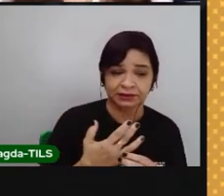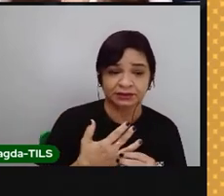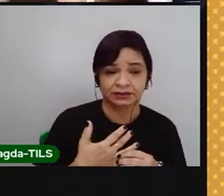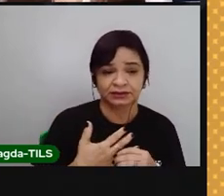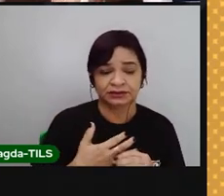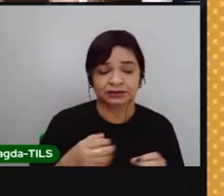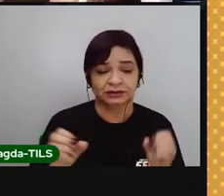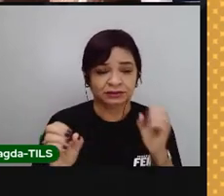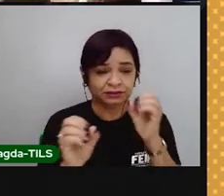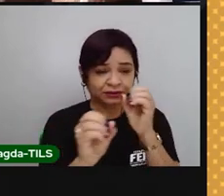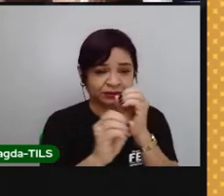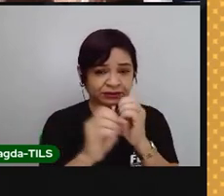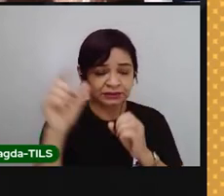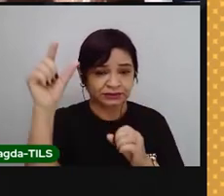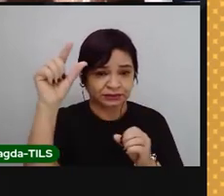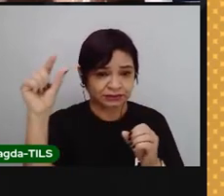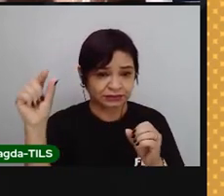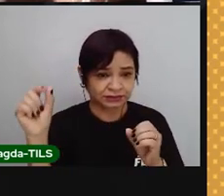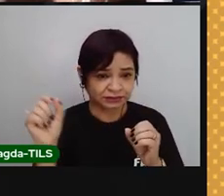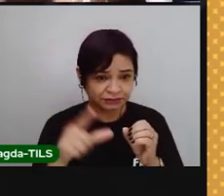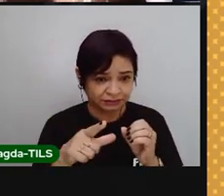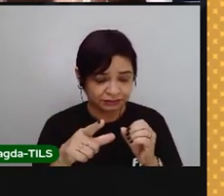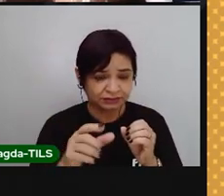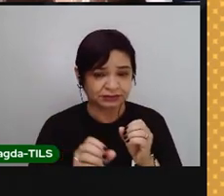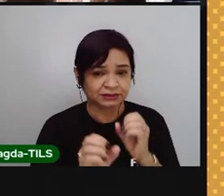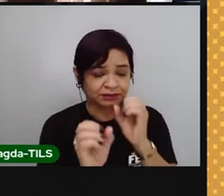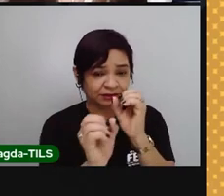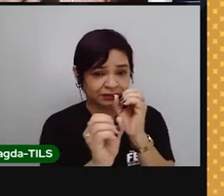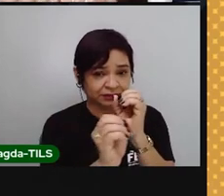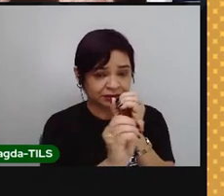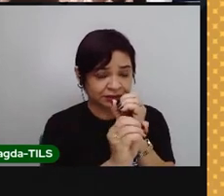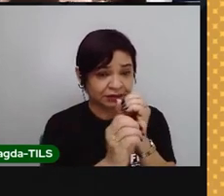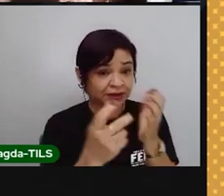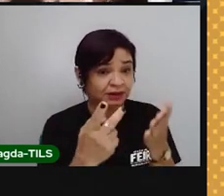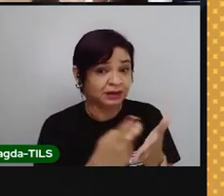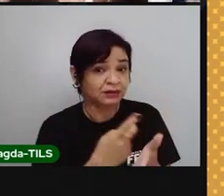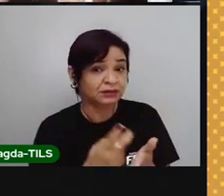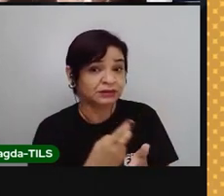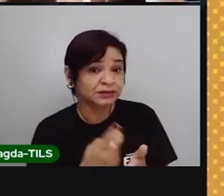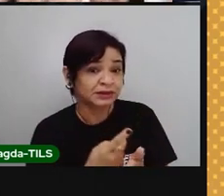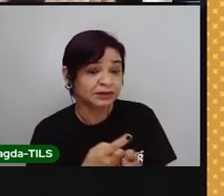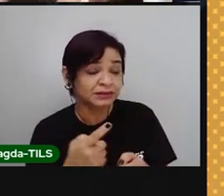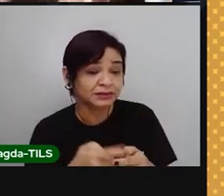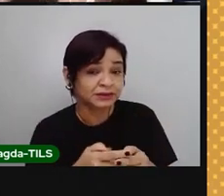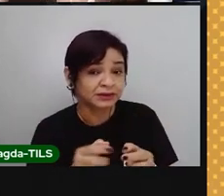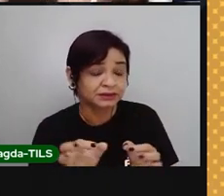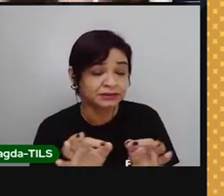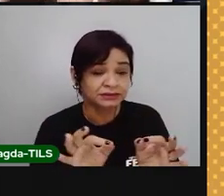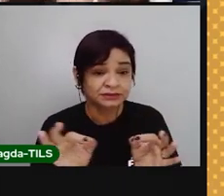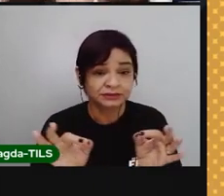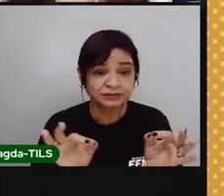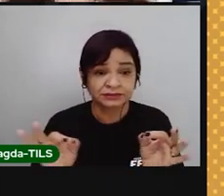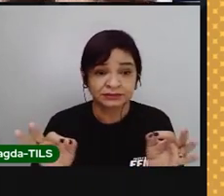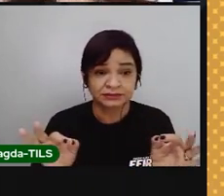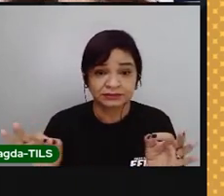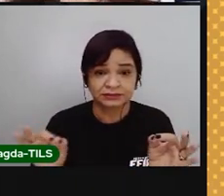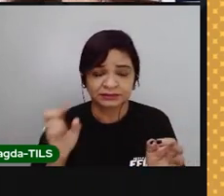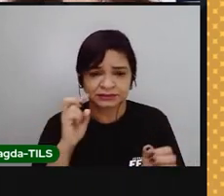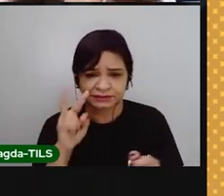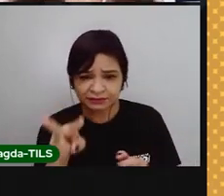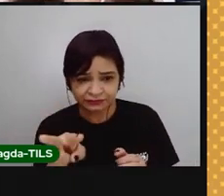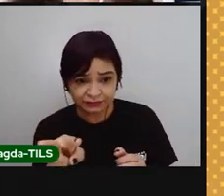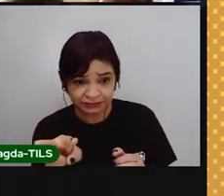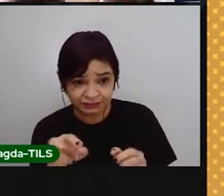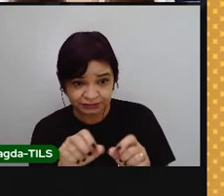quanto a eclipse lunar, que a gente vai ver depois, eles acontecem por causa do alinhamento dessas três coisas que estão aparecendo aí